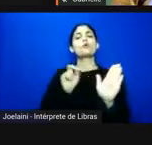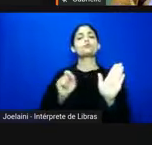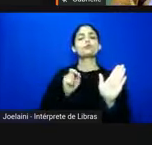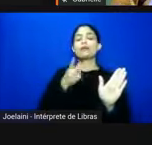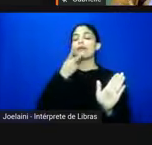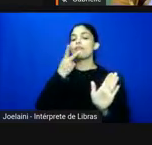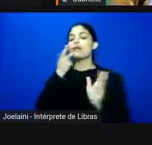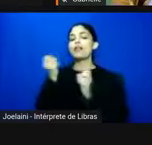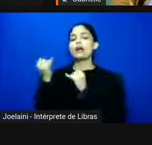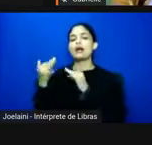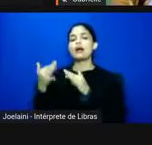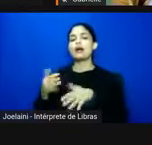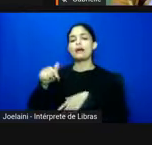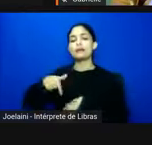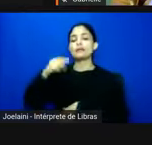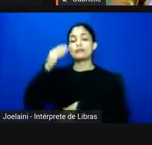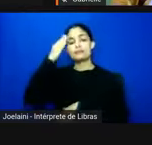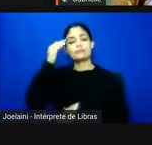apenas